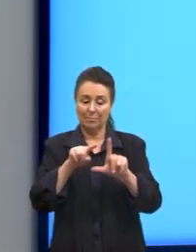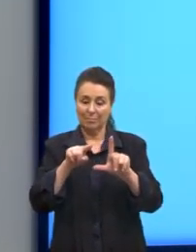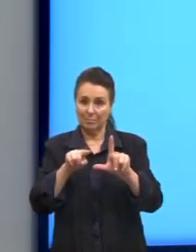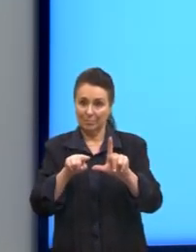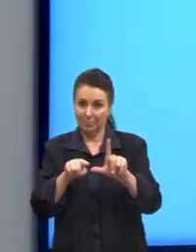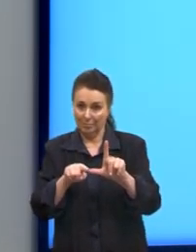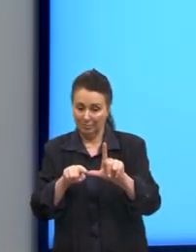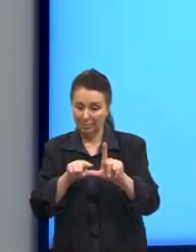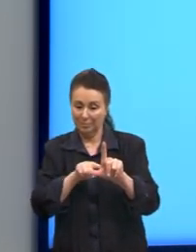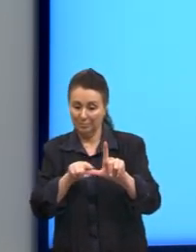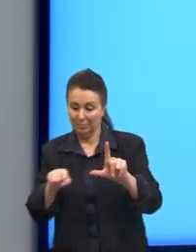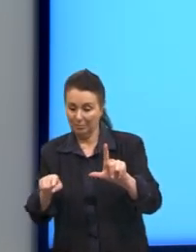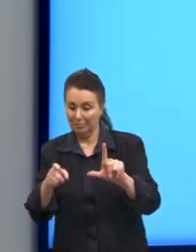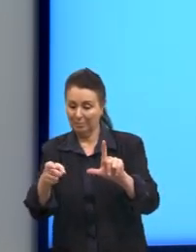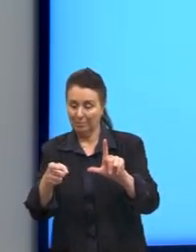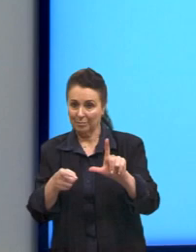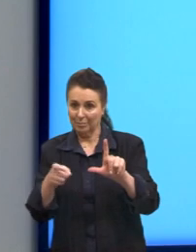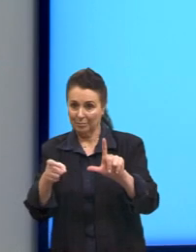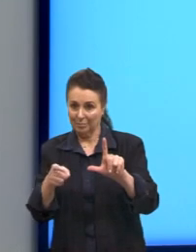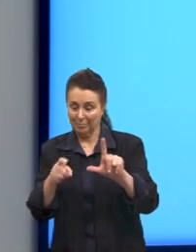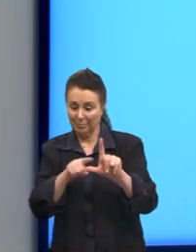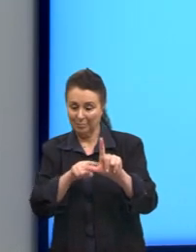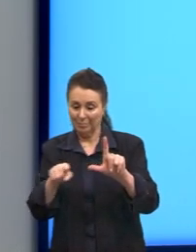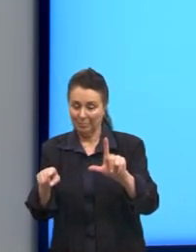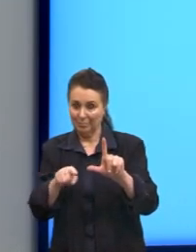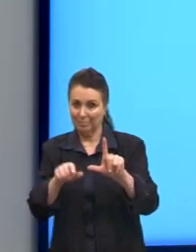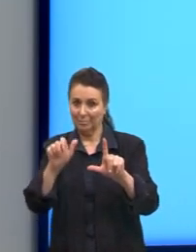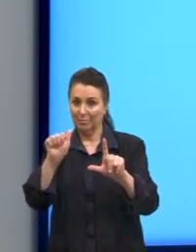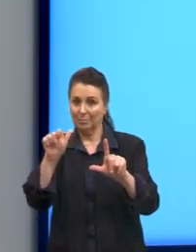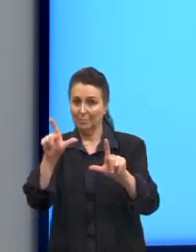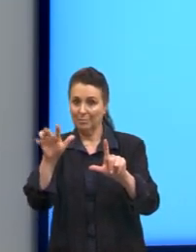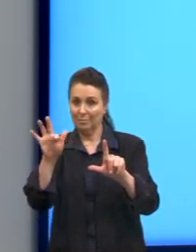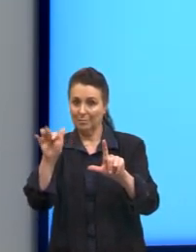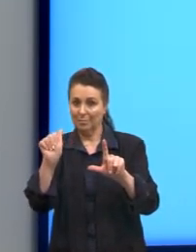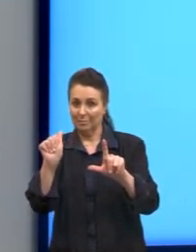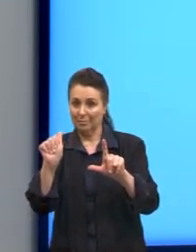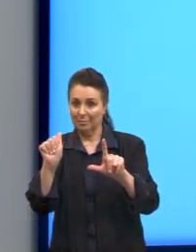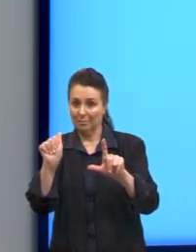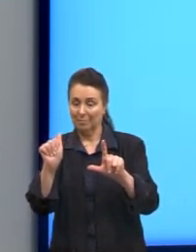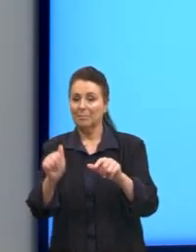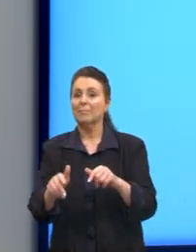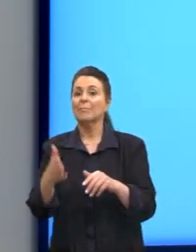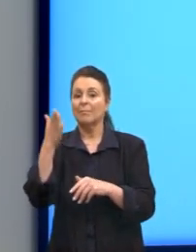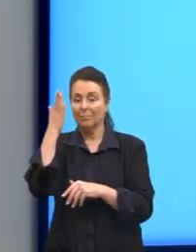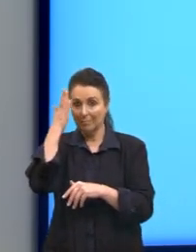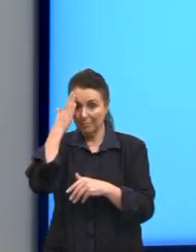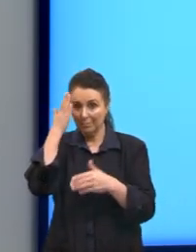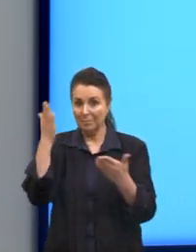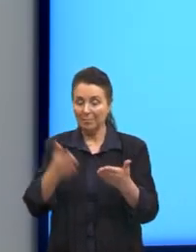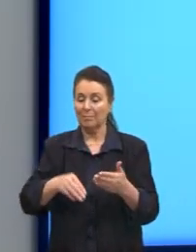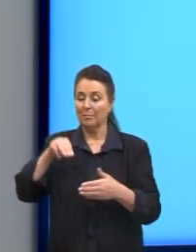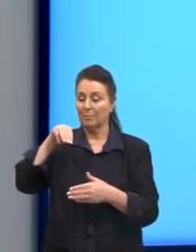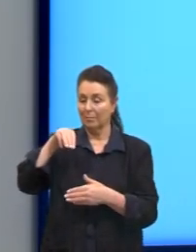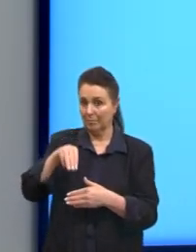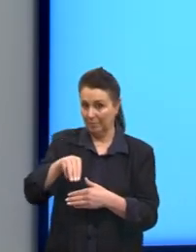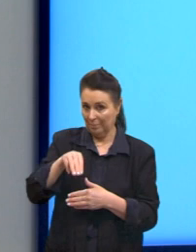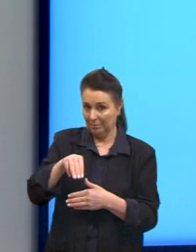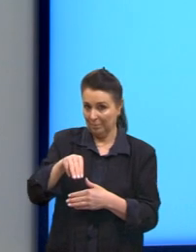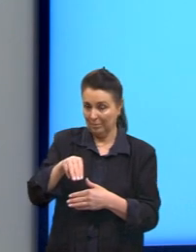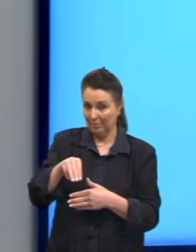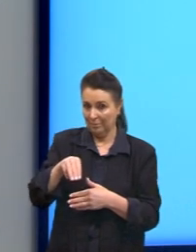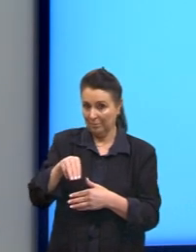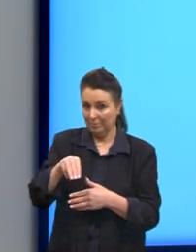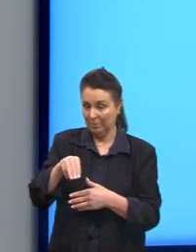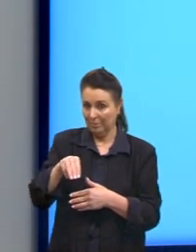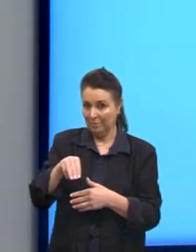X. Aqui, esse ângulo eu chamei de ângulo alfa, tá? E aí, a gente sabe que o M, que seria ali,